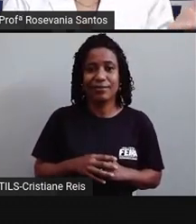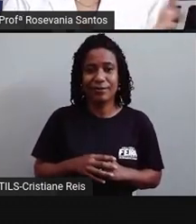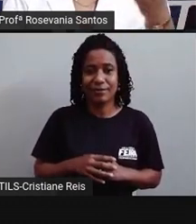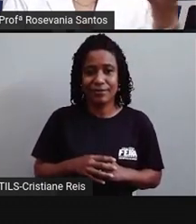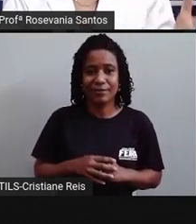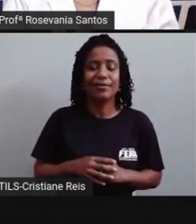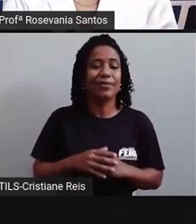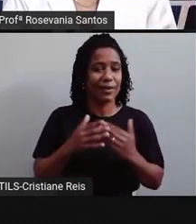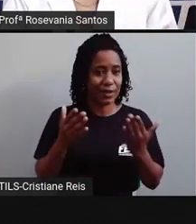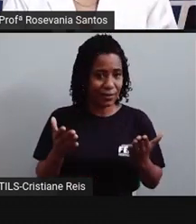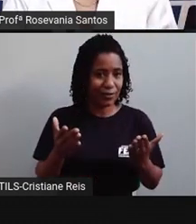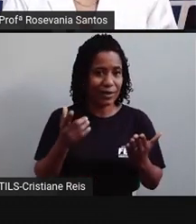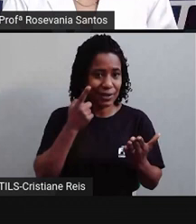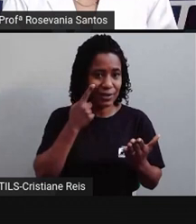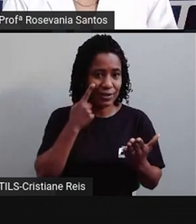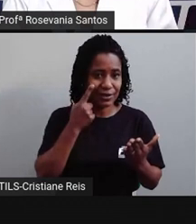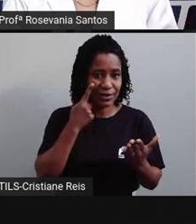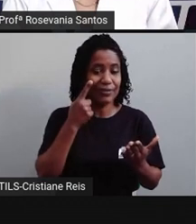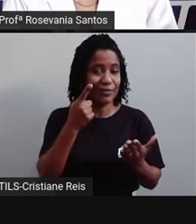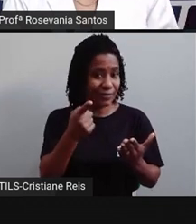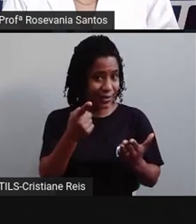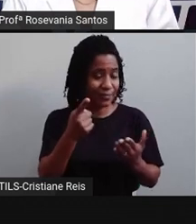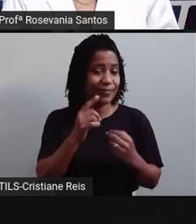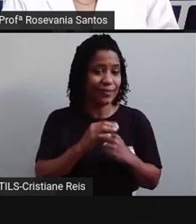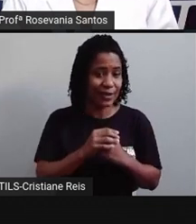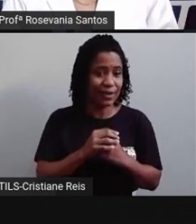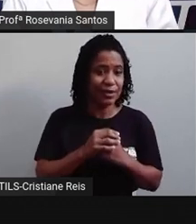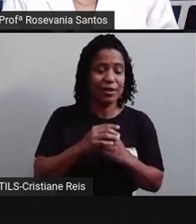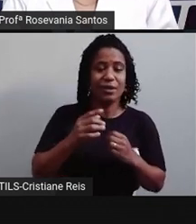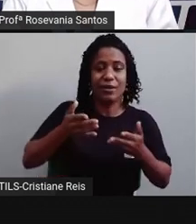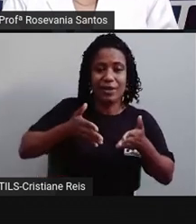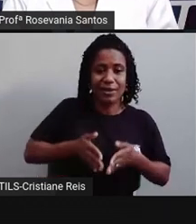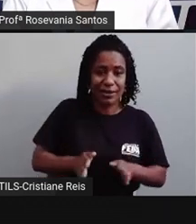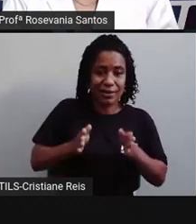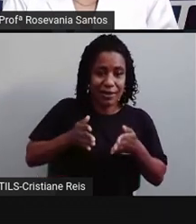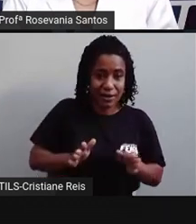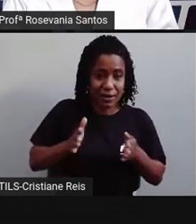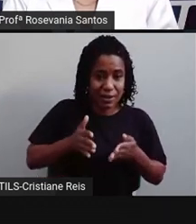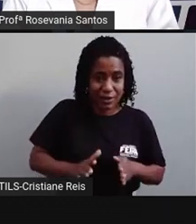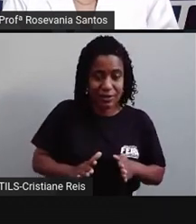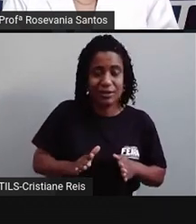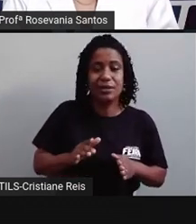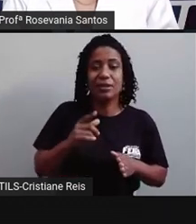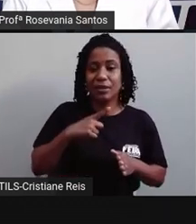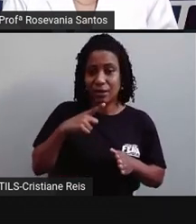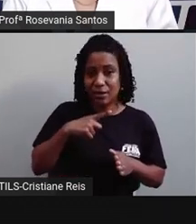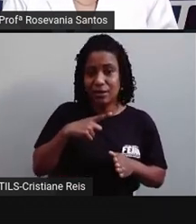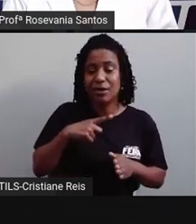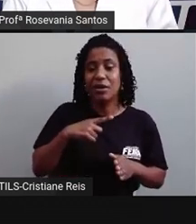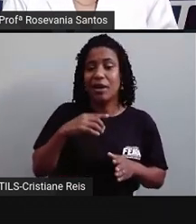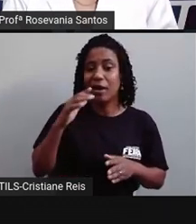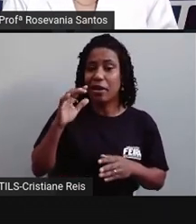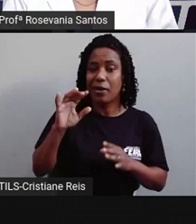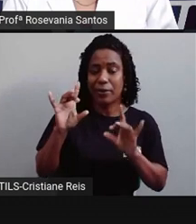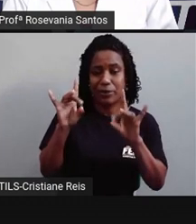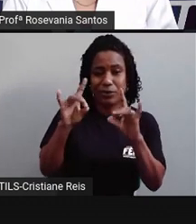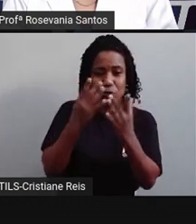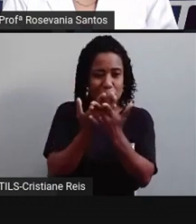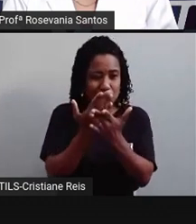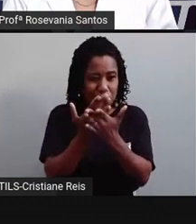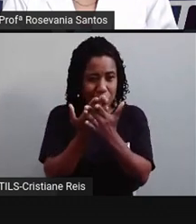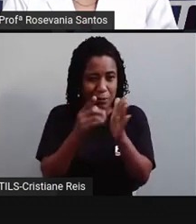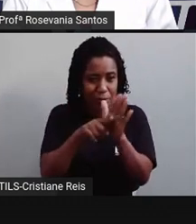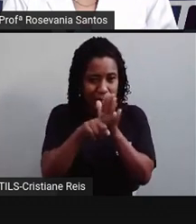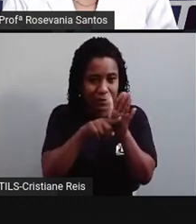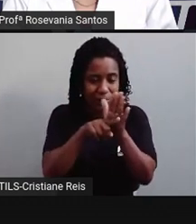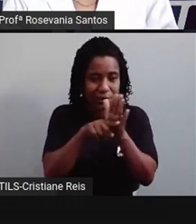diante de todo esse controle à natalidade que tem, os especialistas acreditam que nós vamos ter um crescimento vegetativo